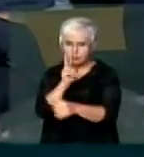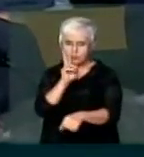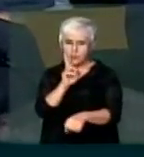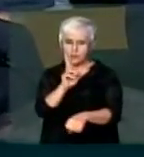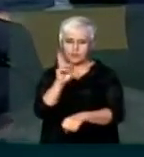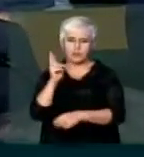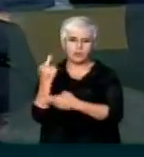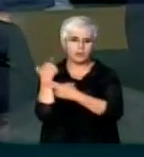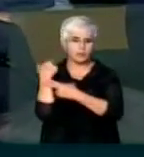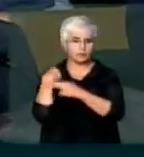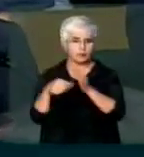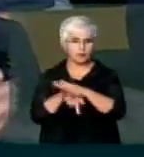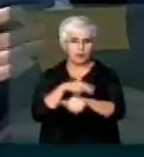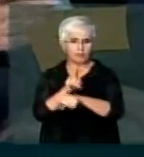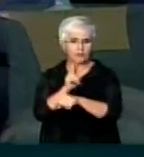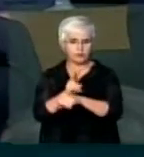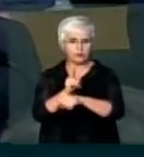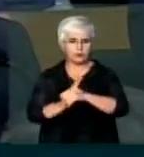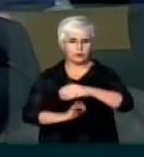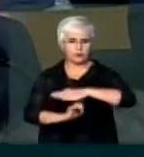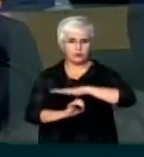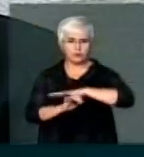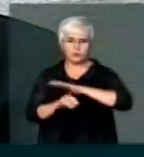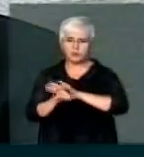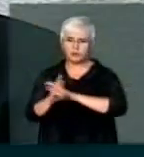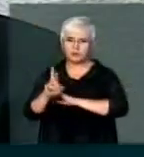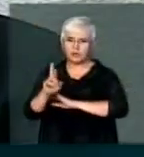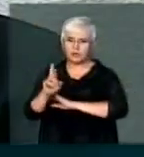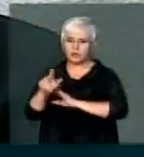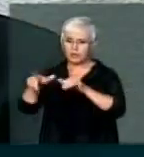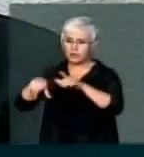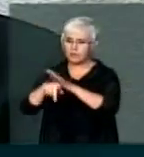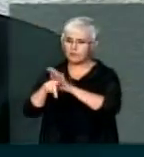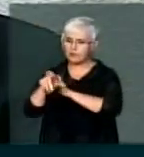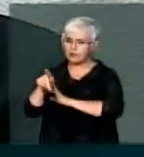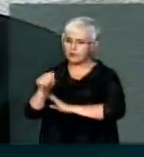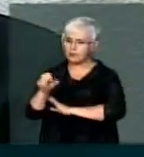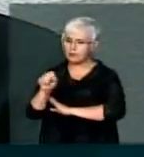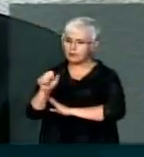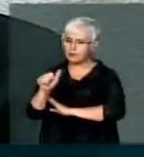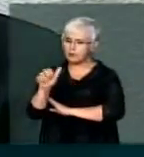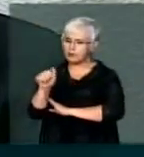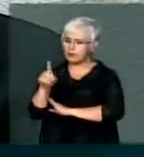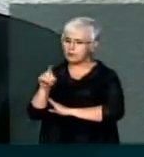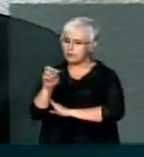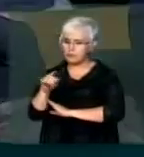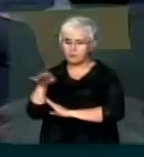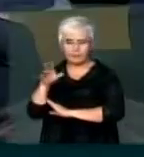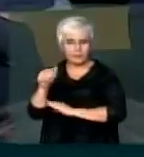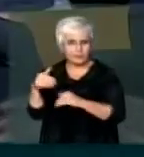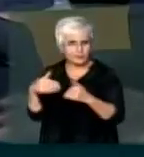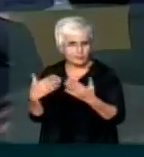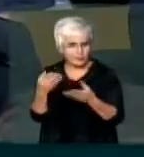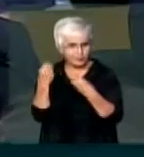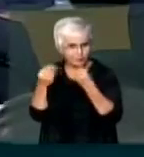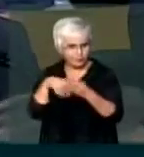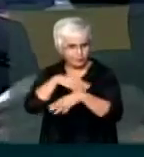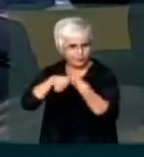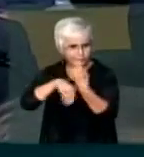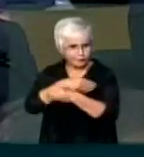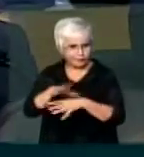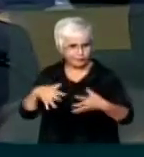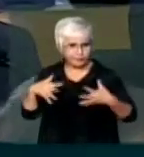processo com a compra da refinaria de Passadena. Veja quanta coincidência, né? Vai se amarrando, amarrando e se chega lá. Vamos chegar lá.